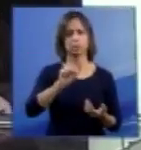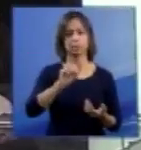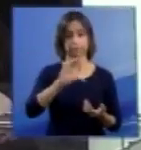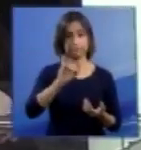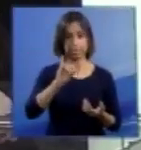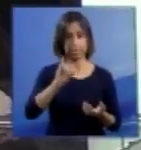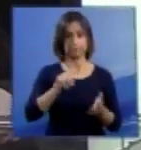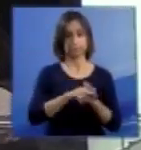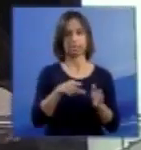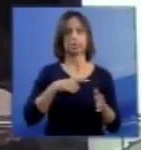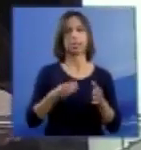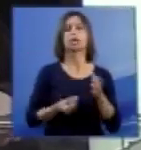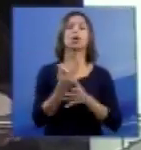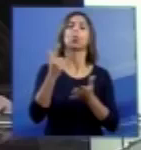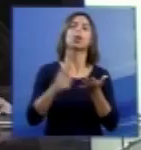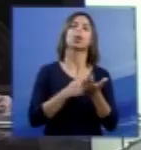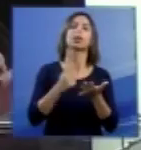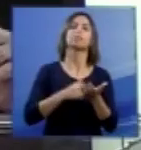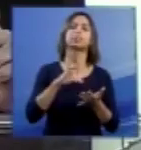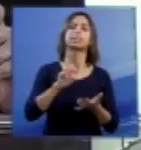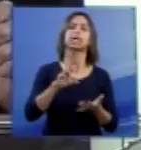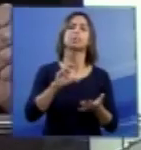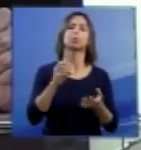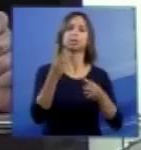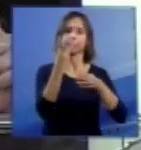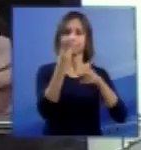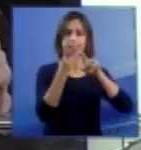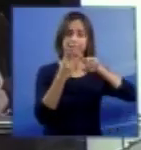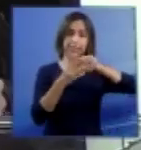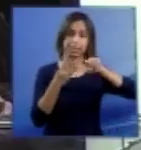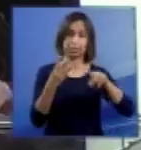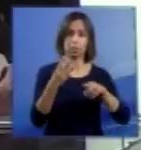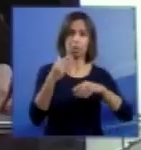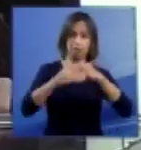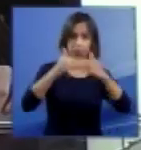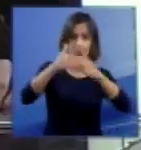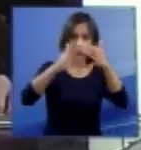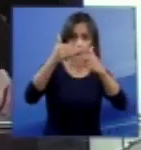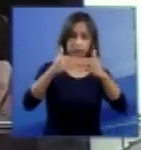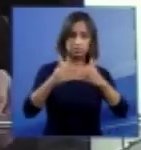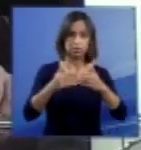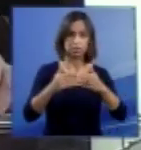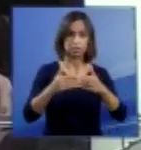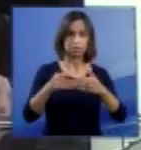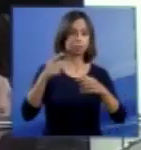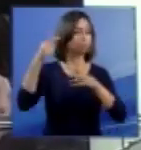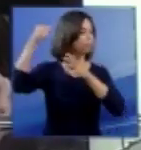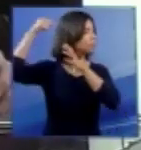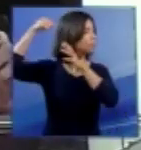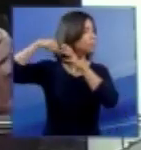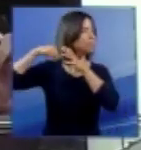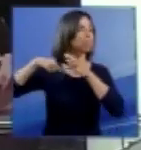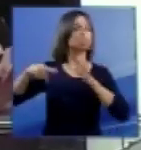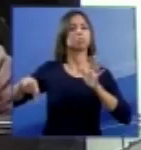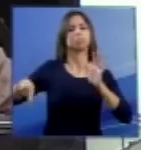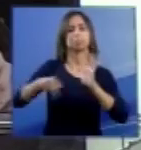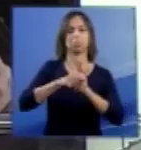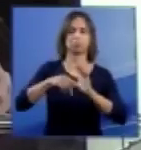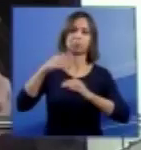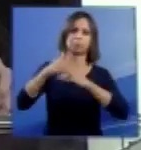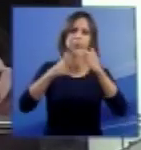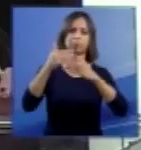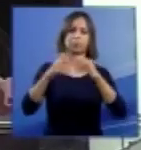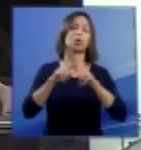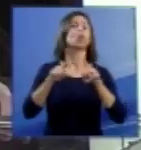Cérebro Trino em Evolução, ele diz em relação ao tronco, essa região tem uma mente própria. Quando nós